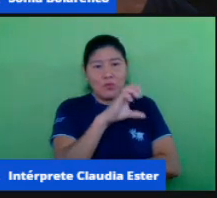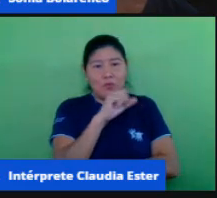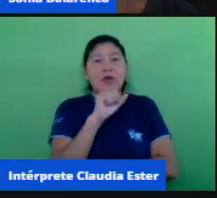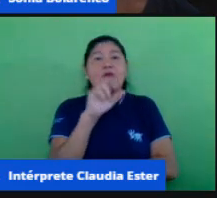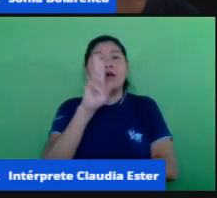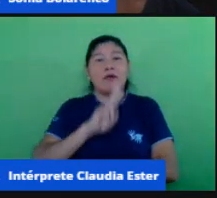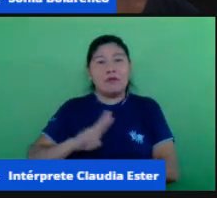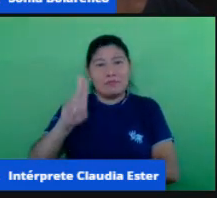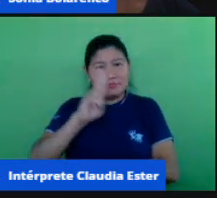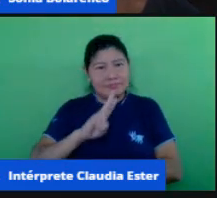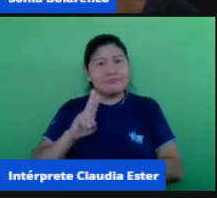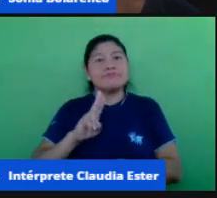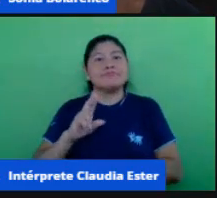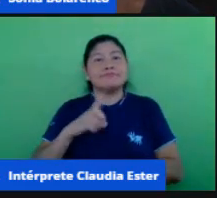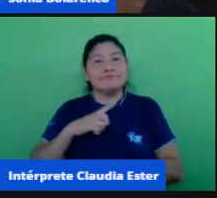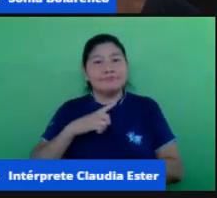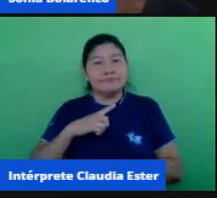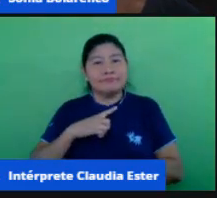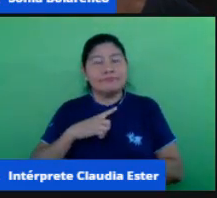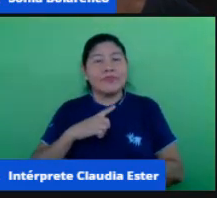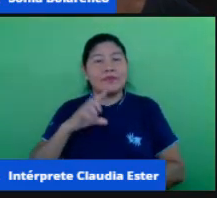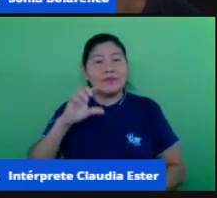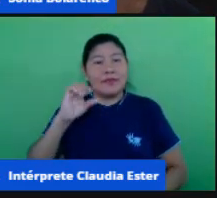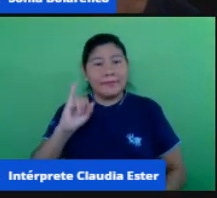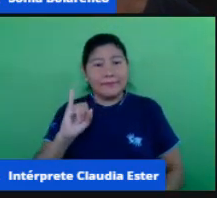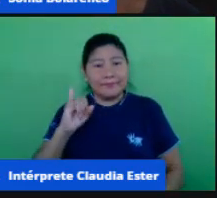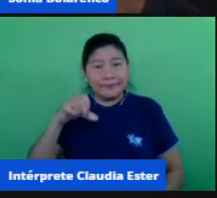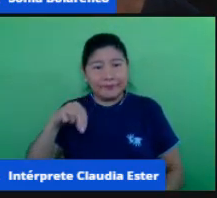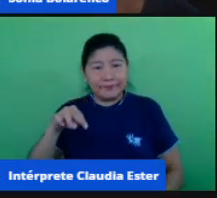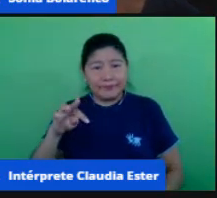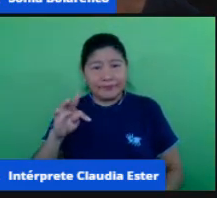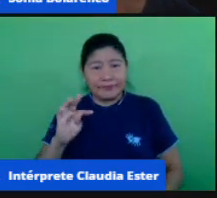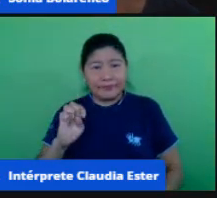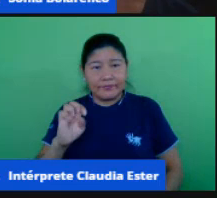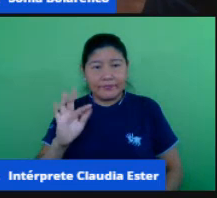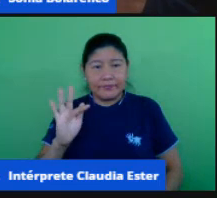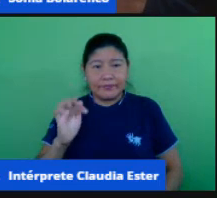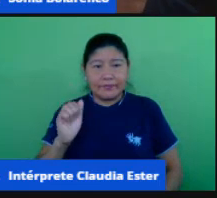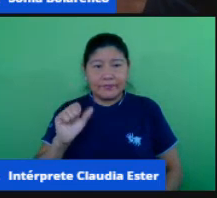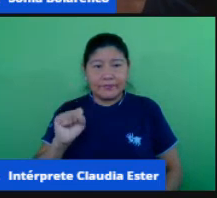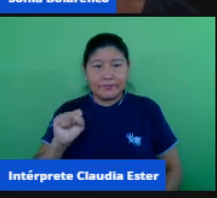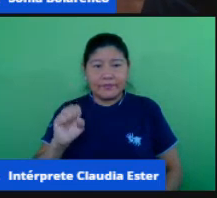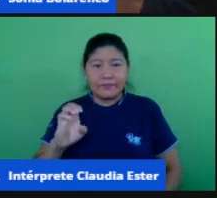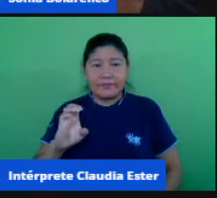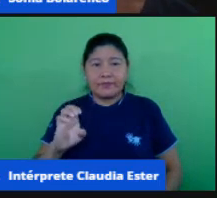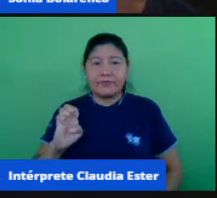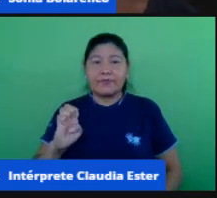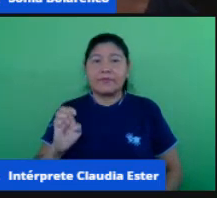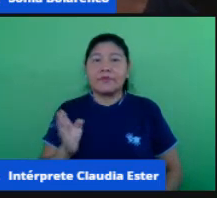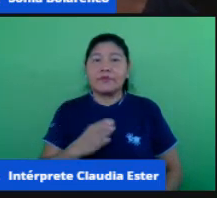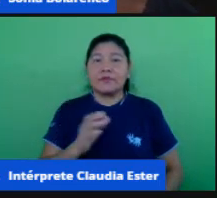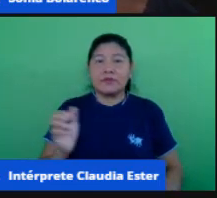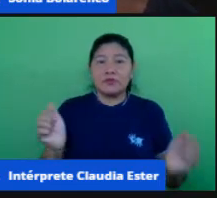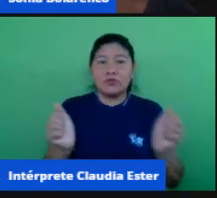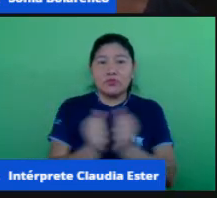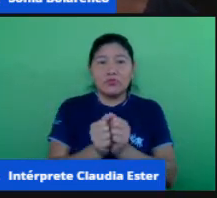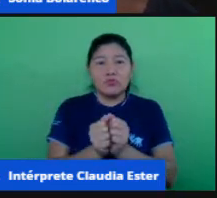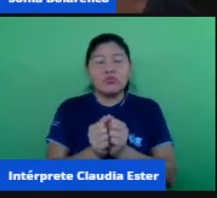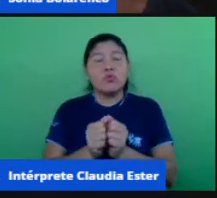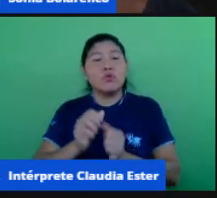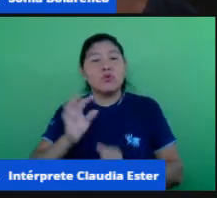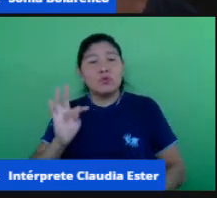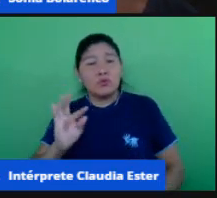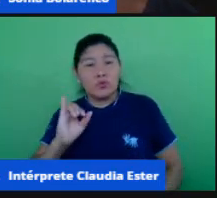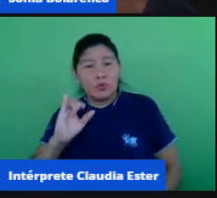educação e TIC que se favorece o desenvolvimento da interação inclusive essa interação